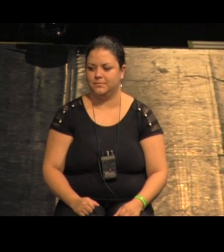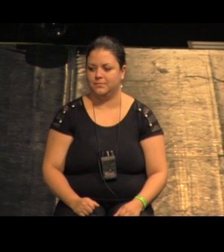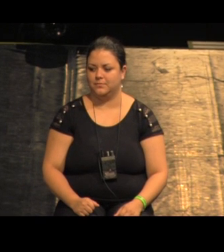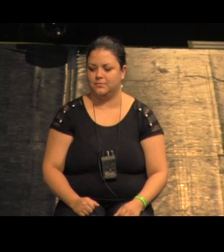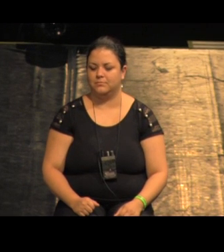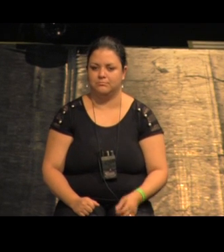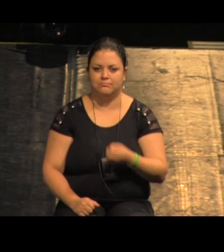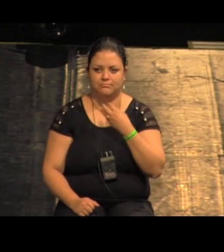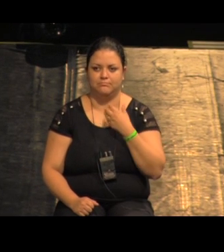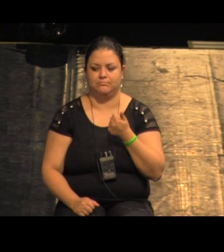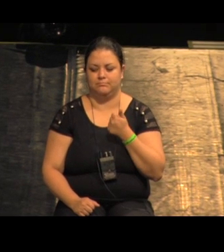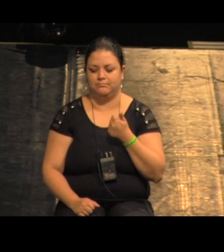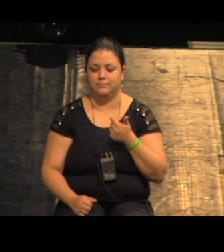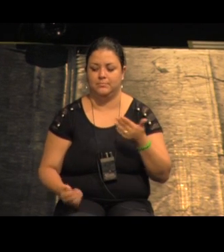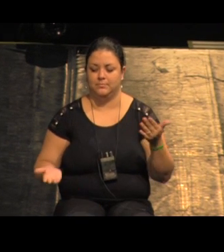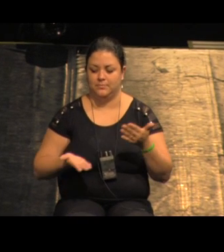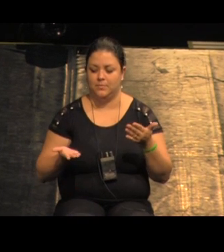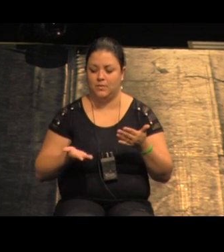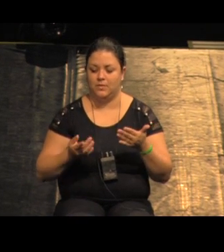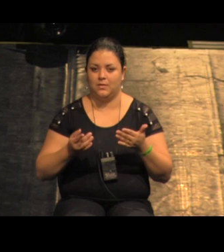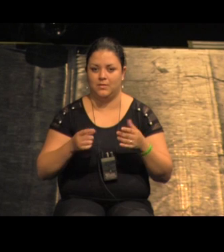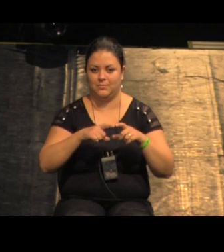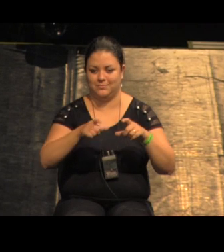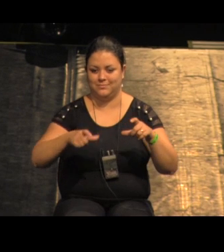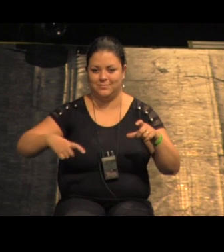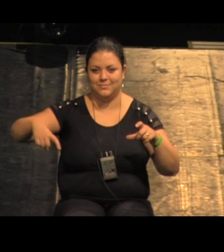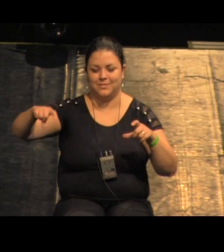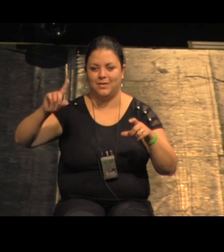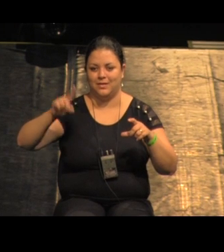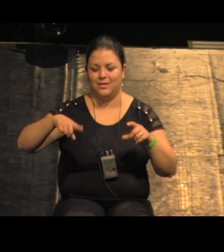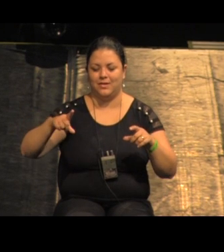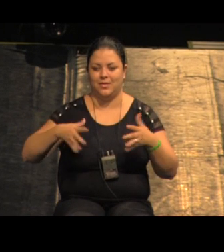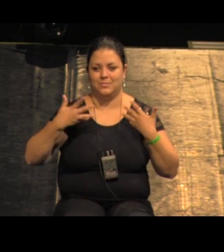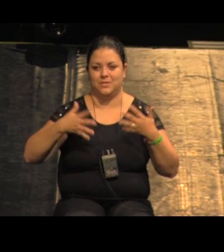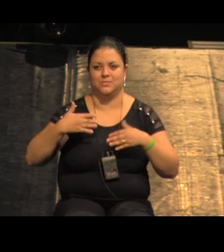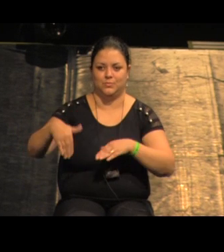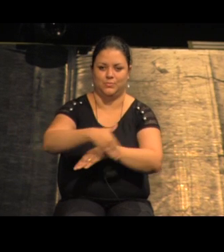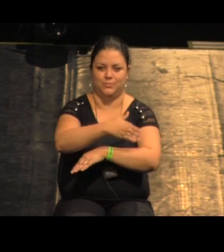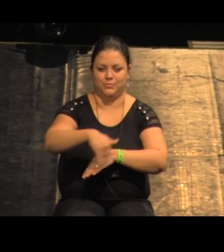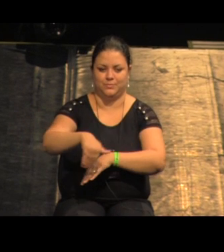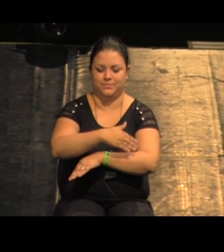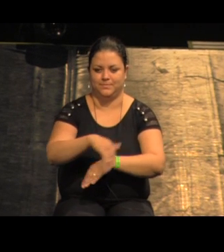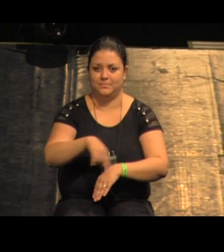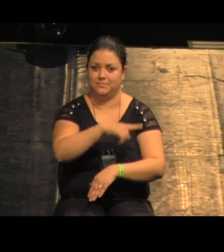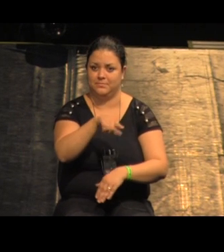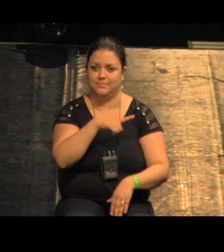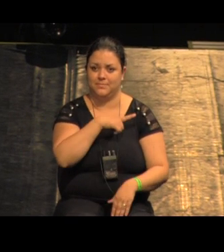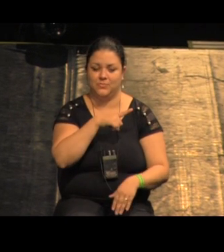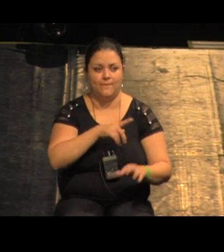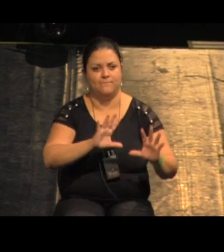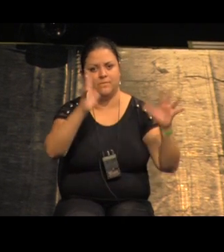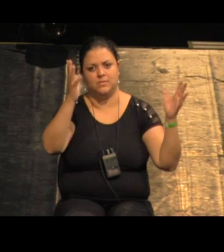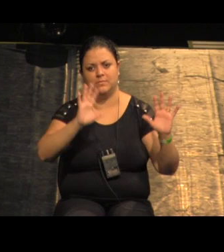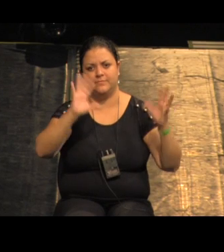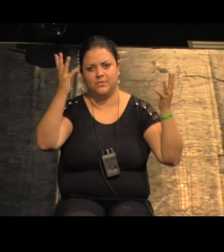muito bem aqui animação de rua que era outra questão eles até que tinham foi uma surpresa para mim uma série de